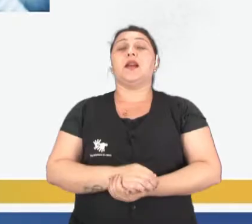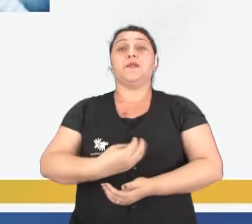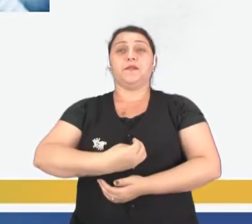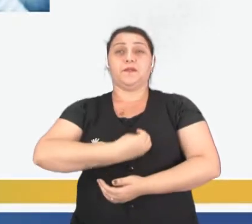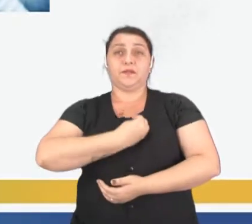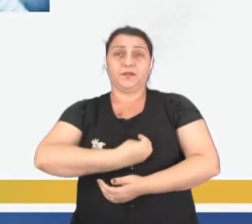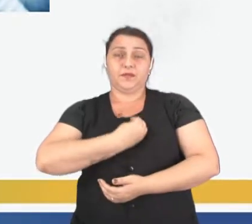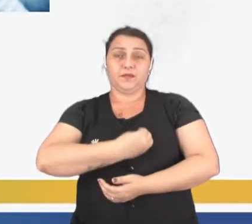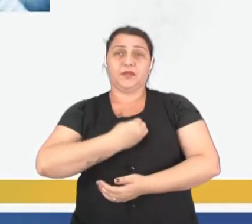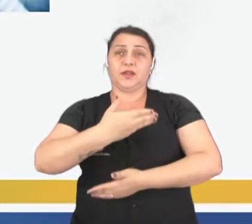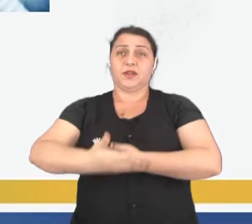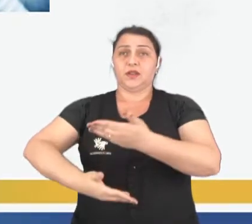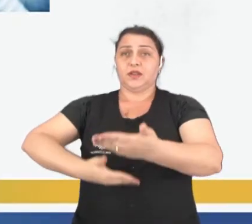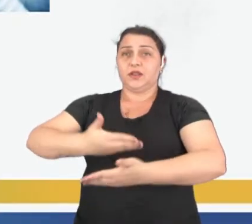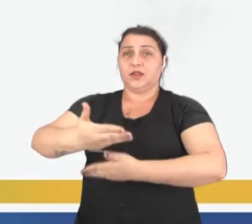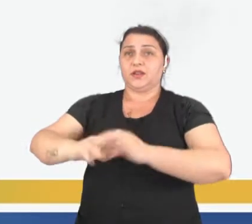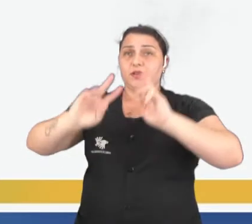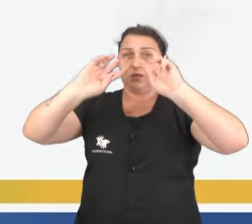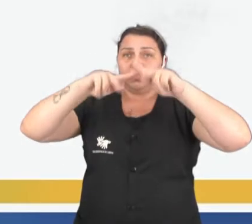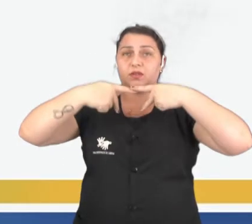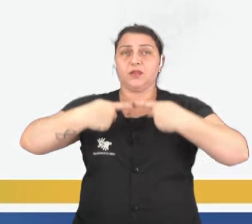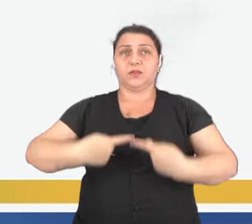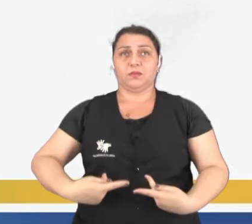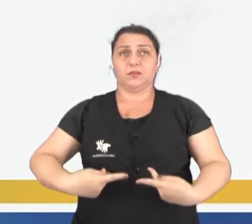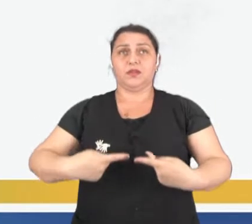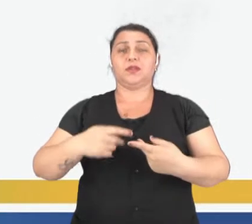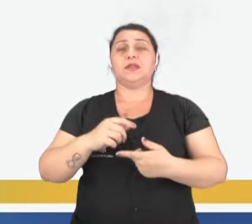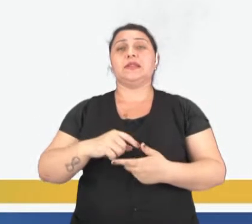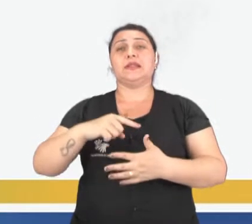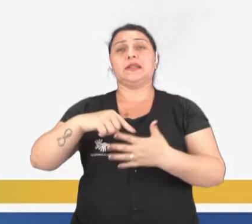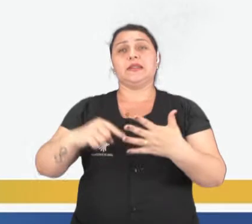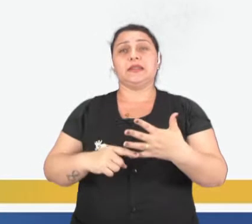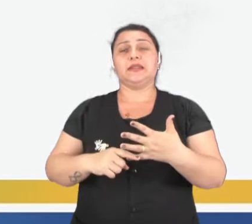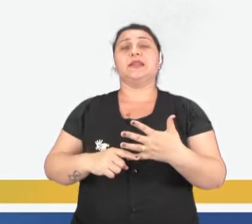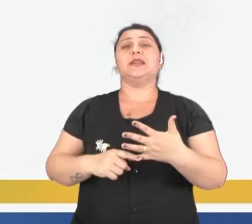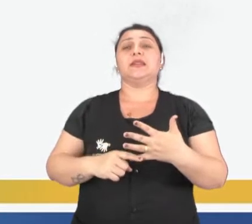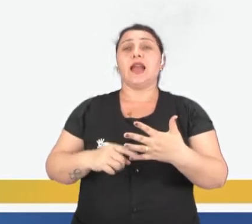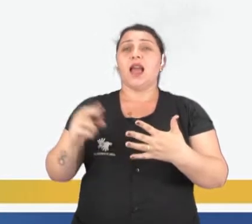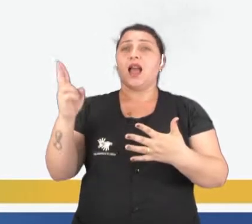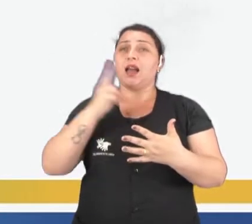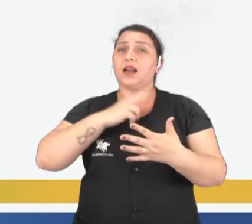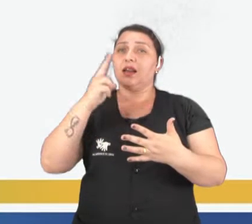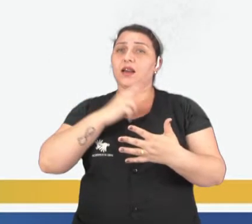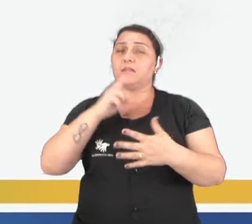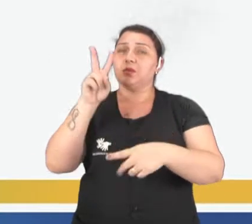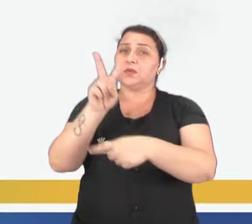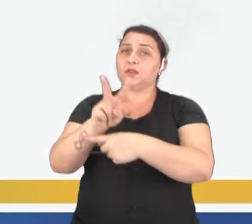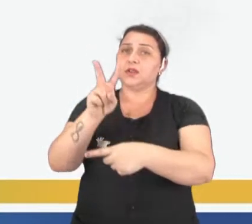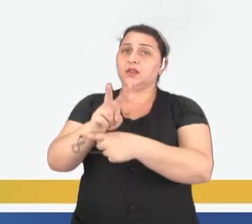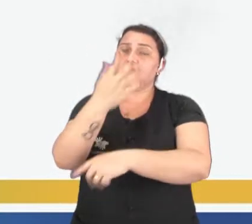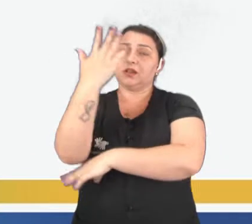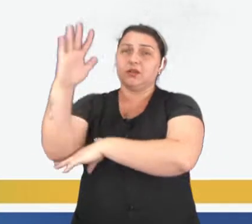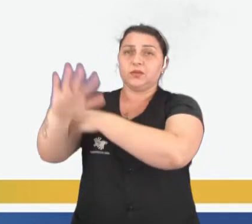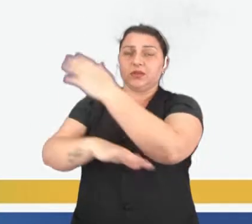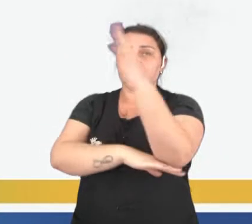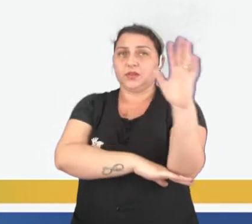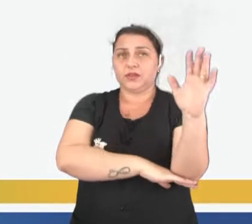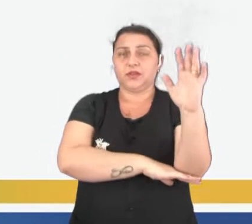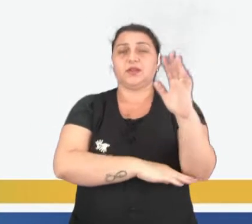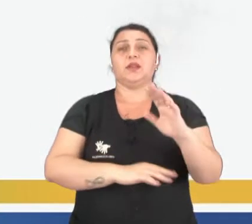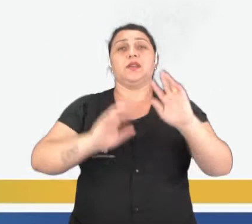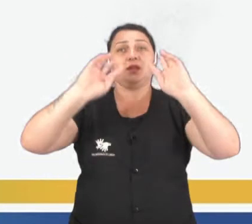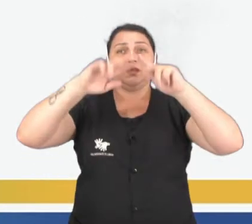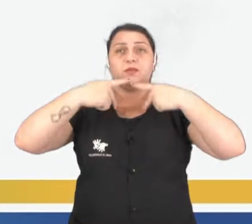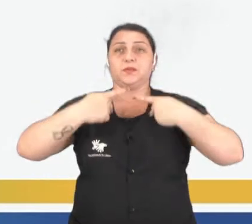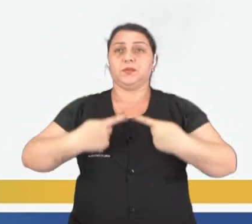vida, interação com o ser humano. Então vamos ter aí razões urgentes de preservação da natureza. O ser